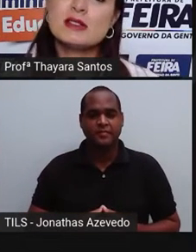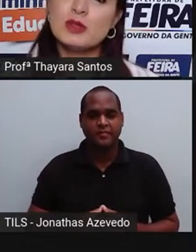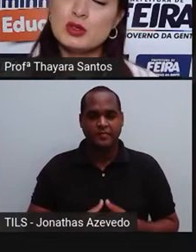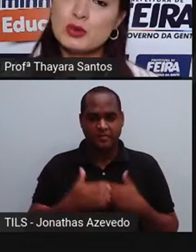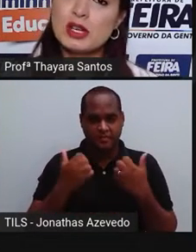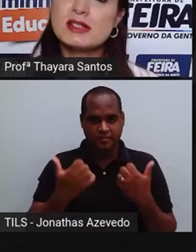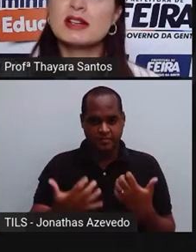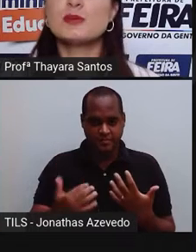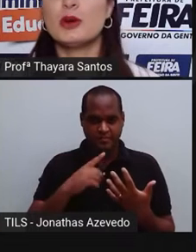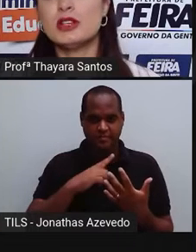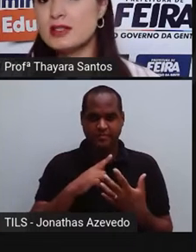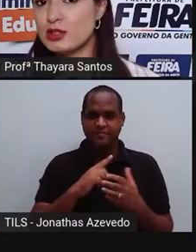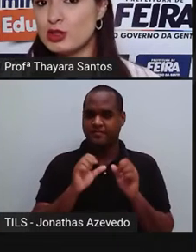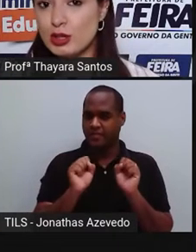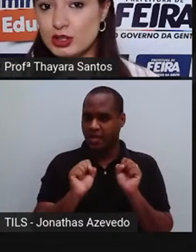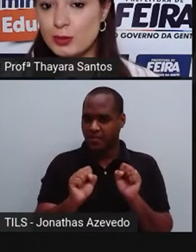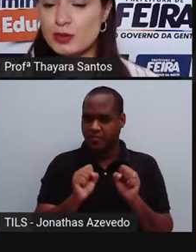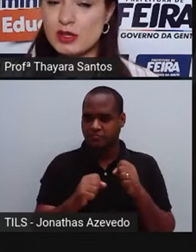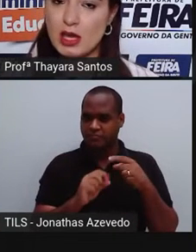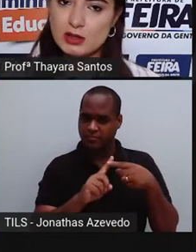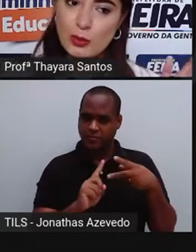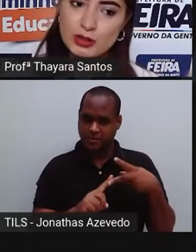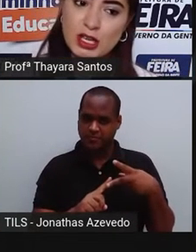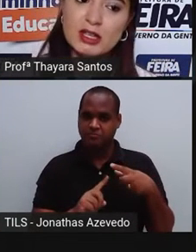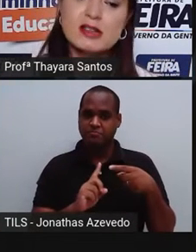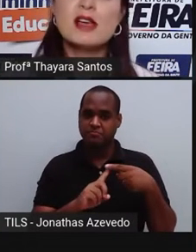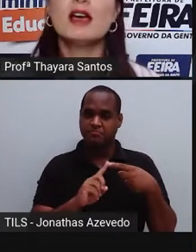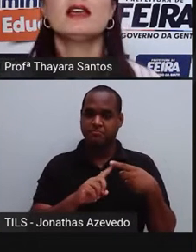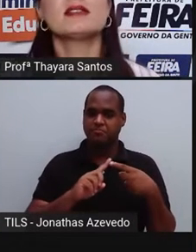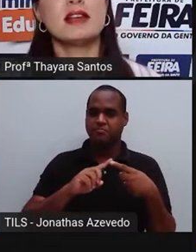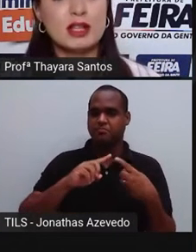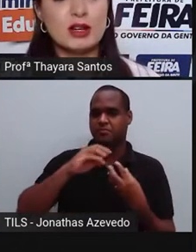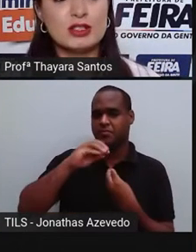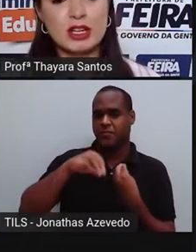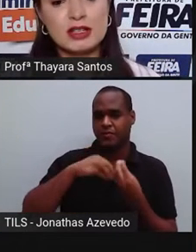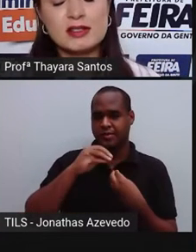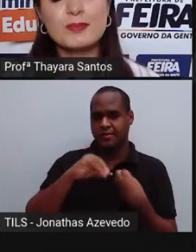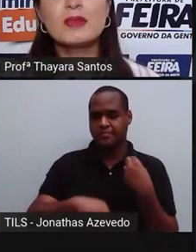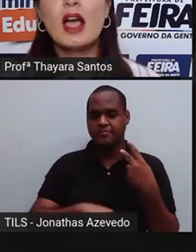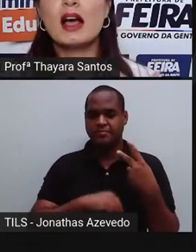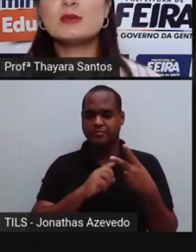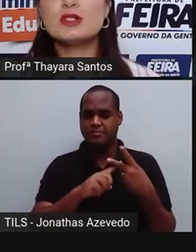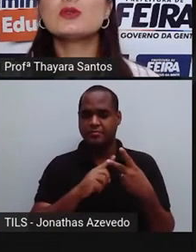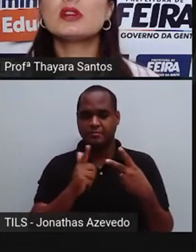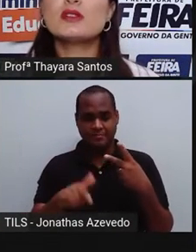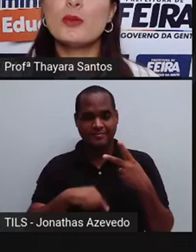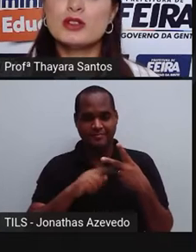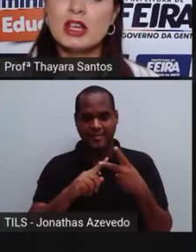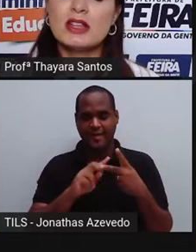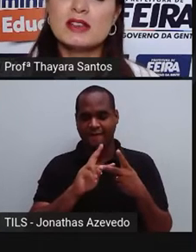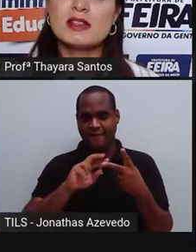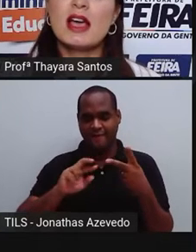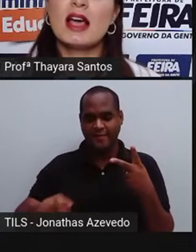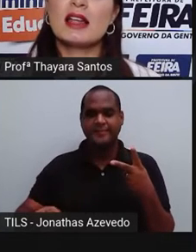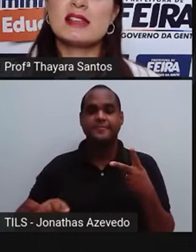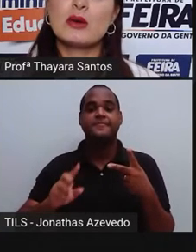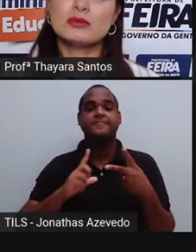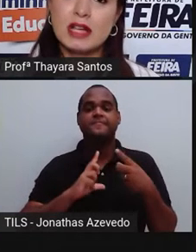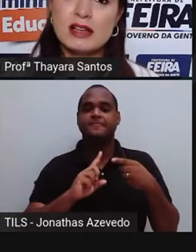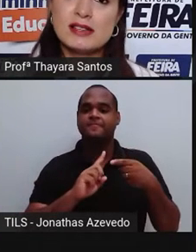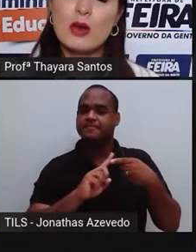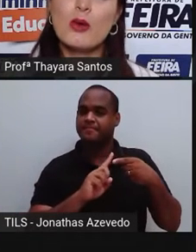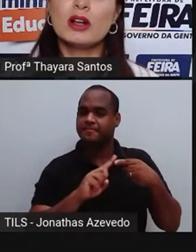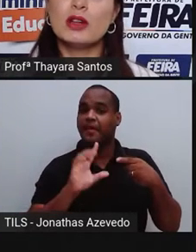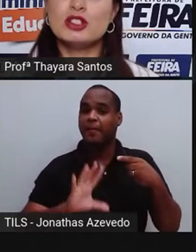Essas misturas, elas podem ser de dois tipos, as homogêneas e as heterogêneas. As misturas homogêneas, elas